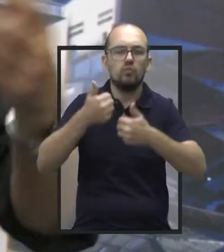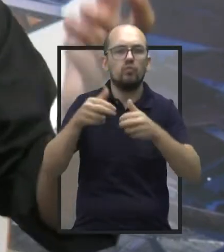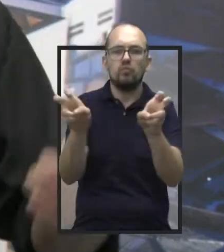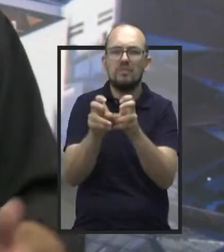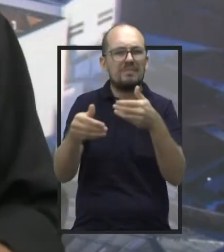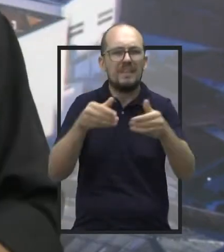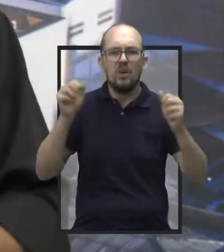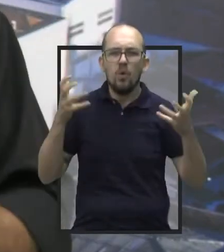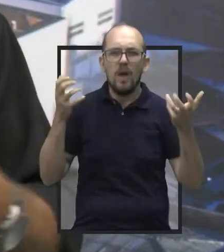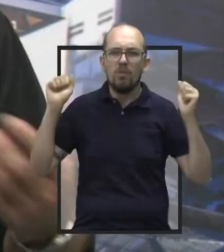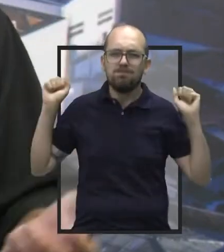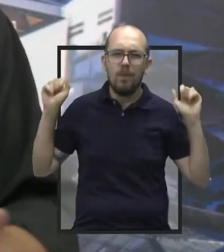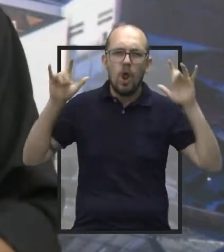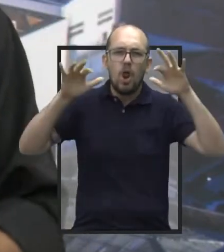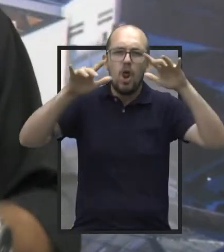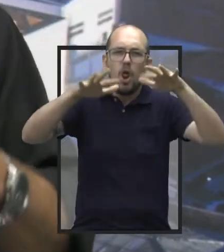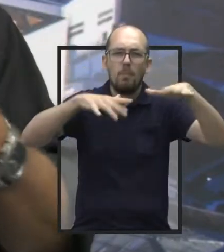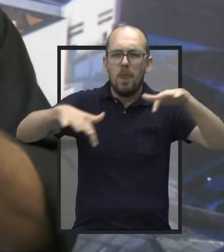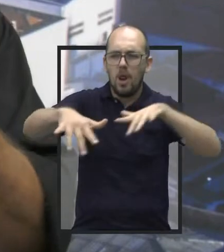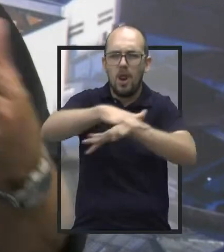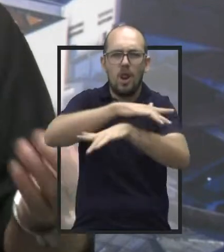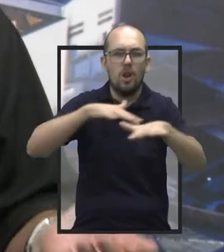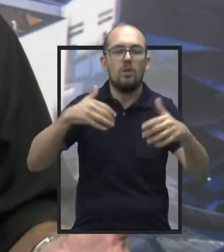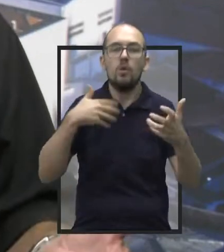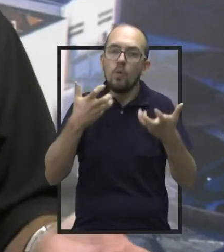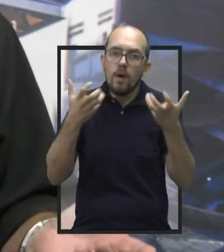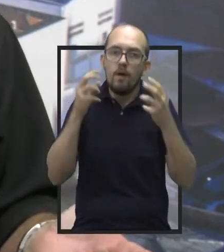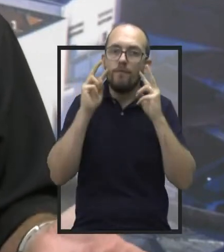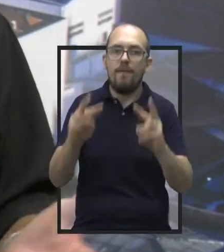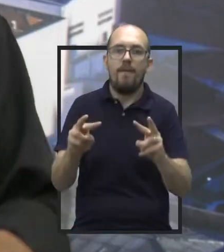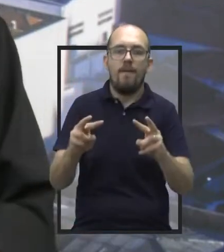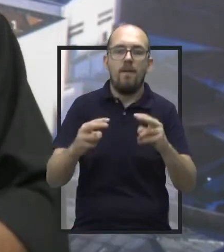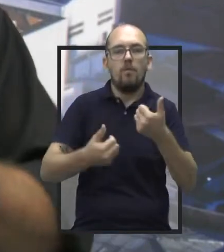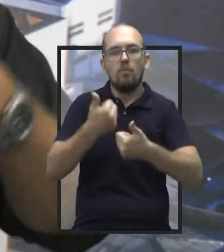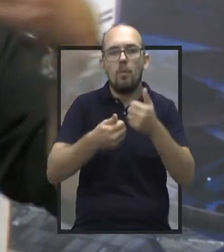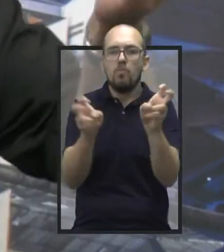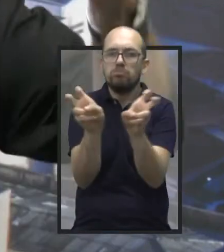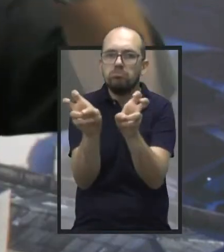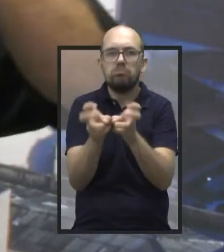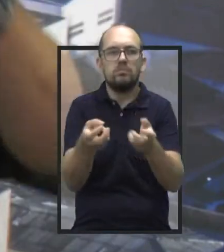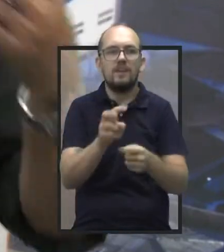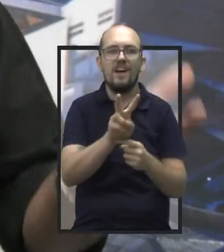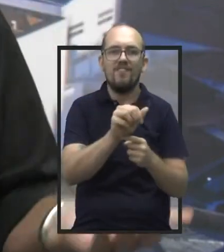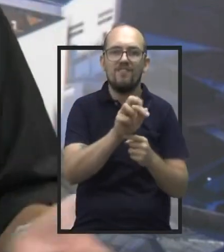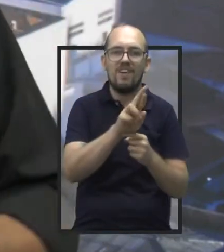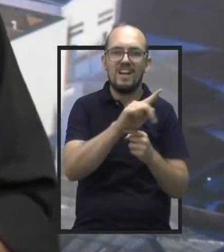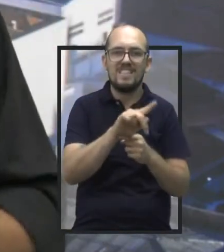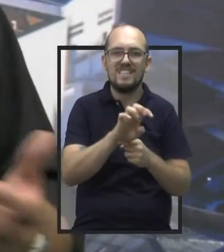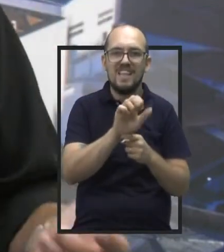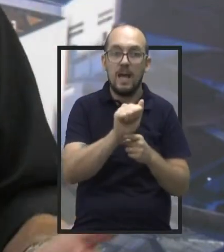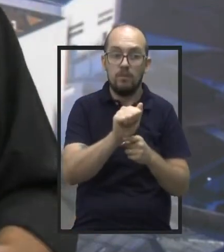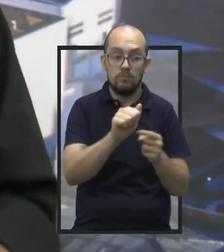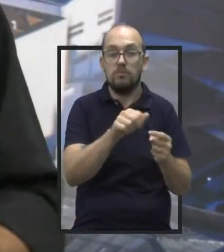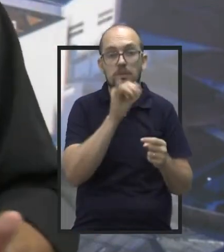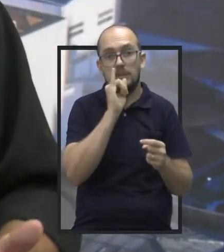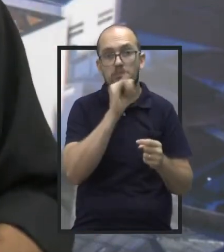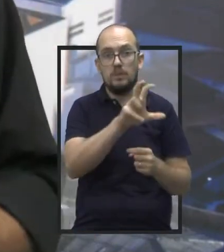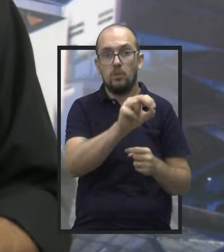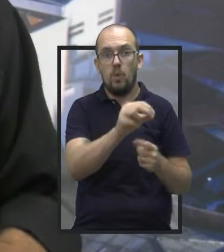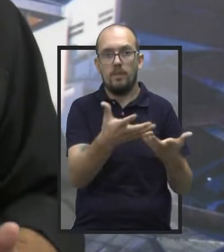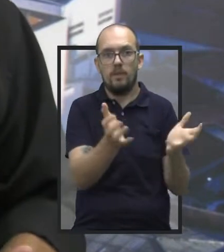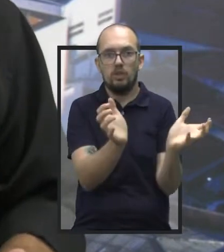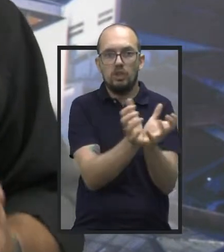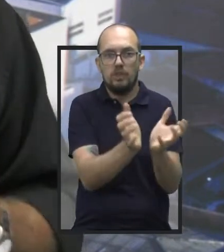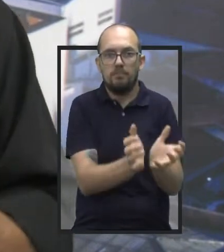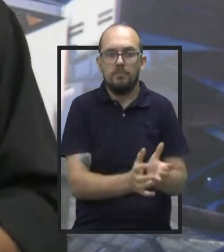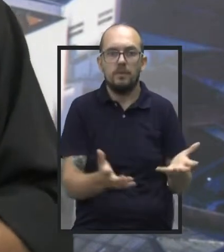aí, 20, 30 times em matéria de salão, 14, 15 times em matéria de futebol de campo. No varzeano, 50 times, que tem muito mais times. E com isso, se